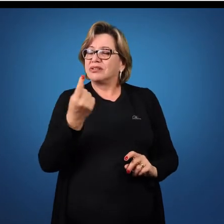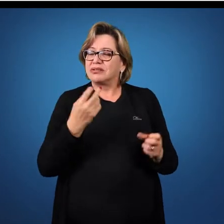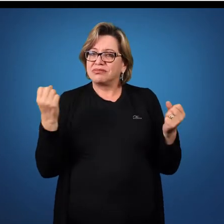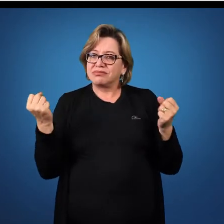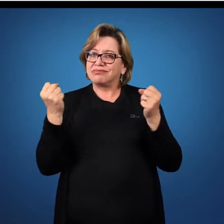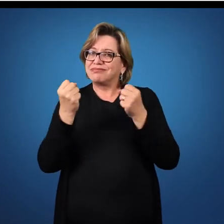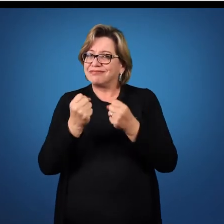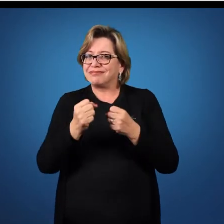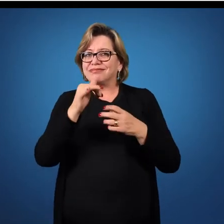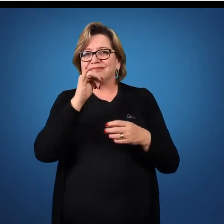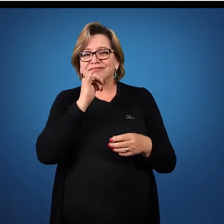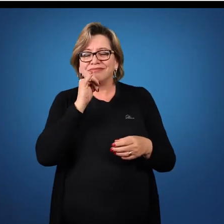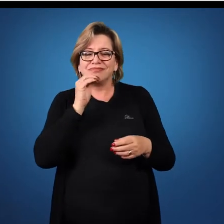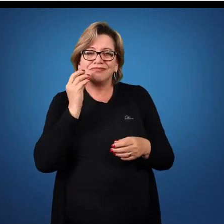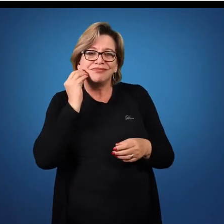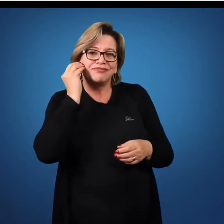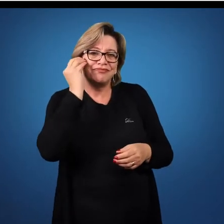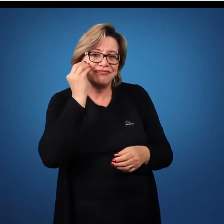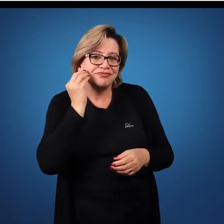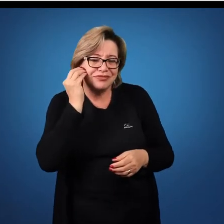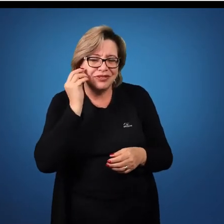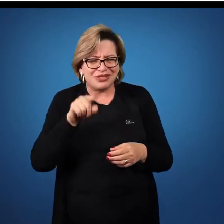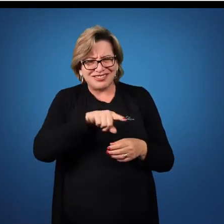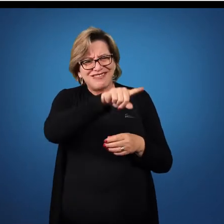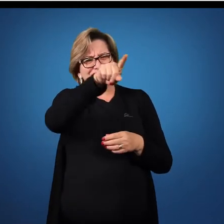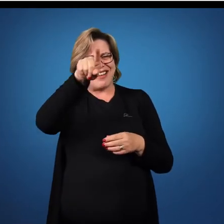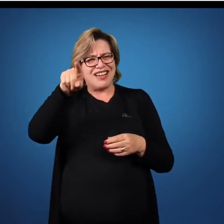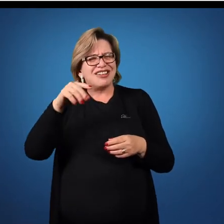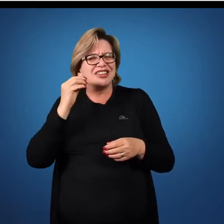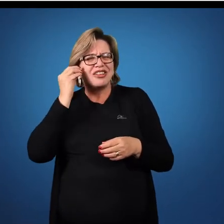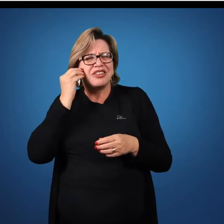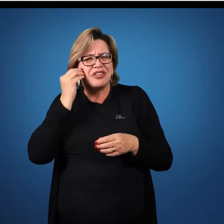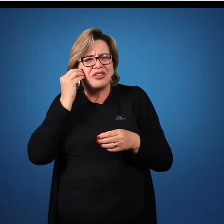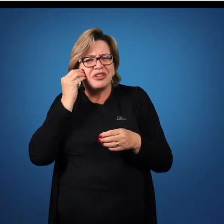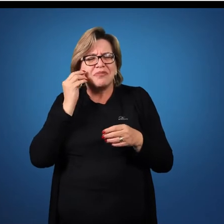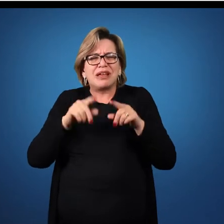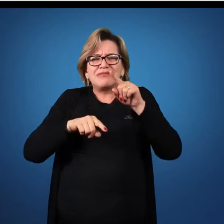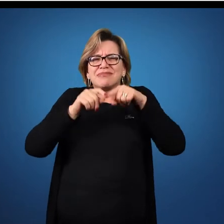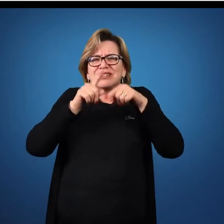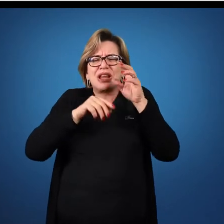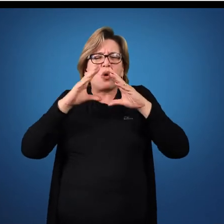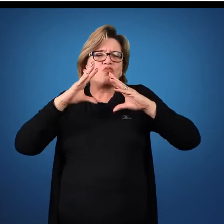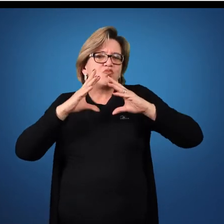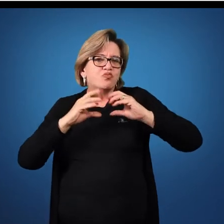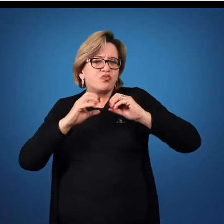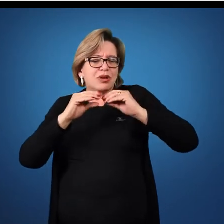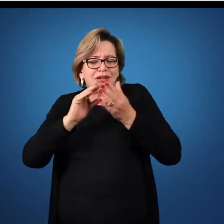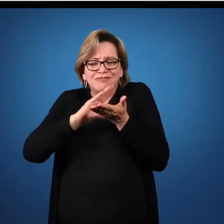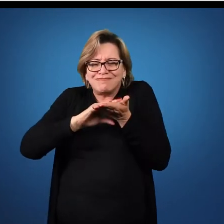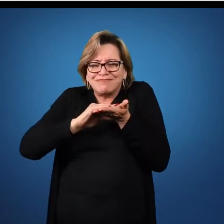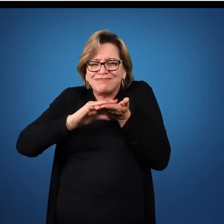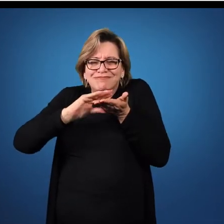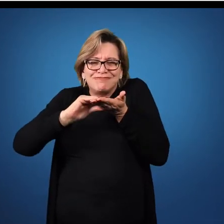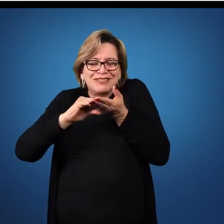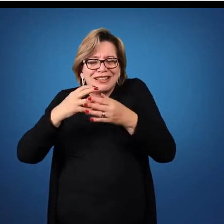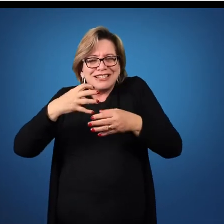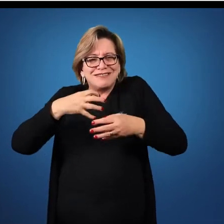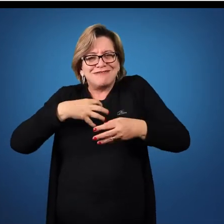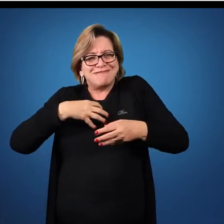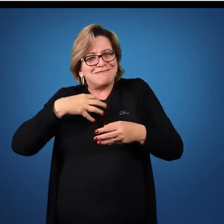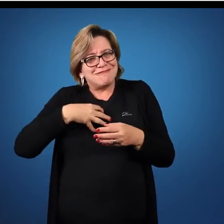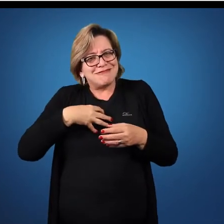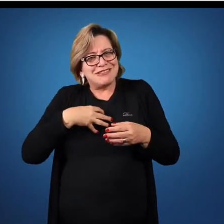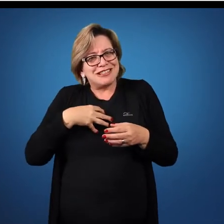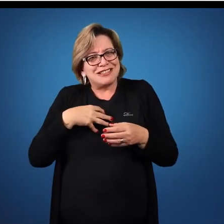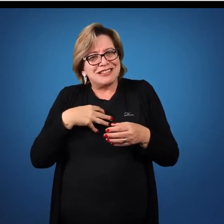por exemplo, testar. Tentem. Peguem um objeto macio. Apalpem ele. Sintam